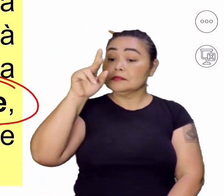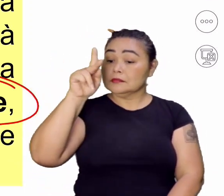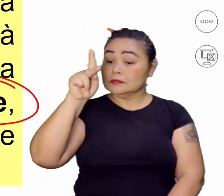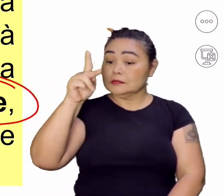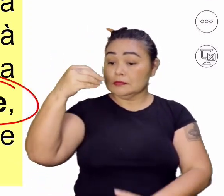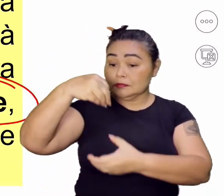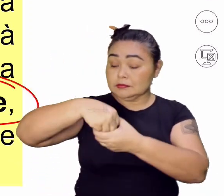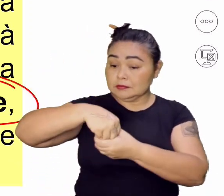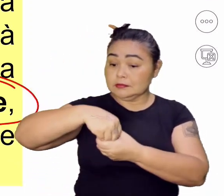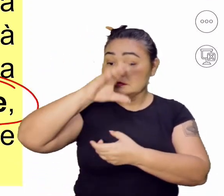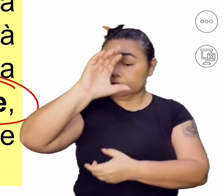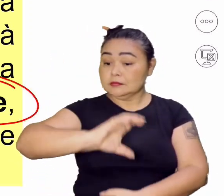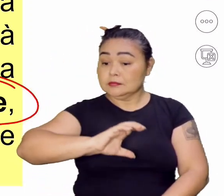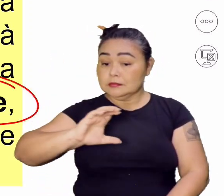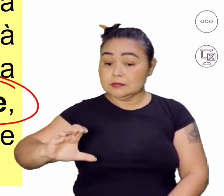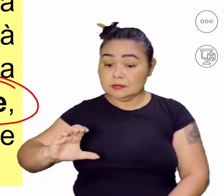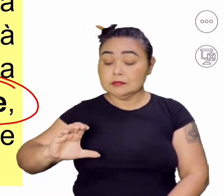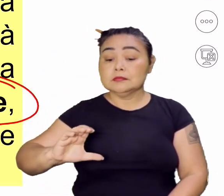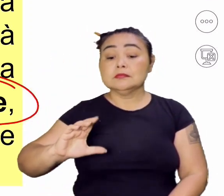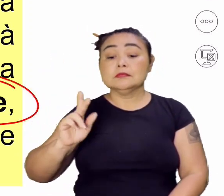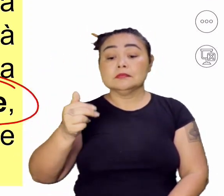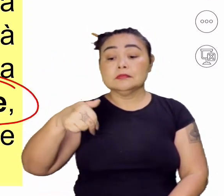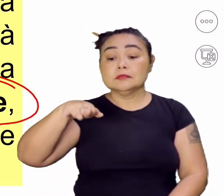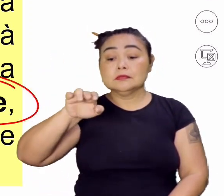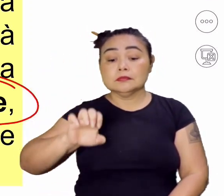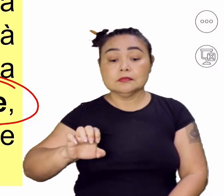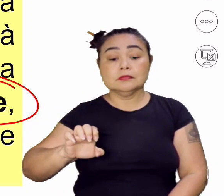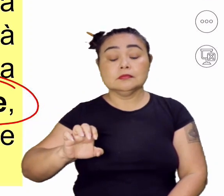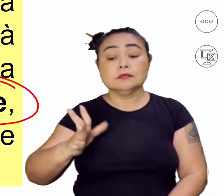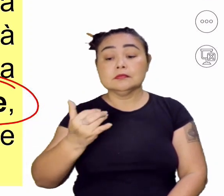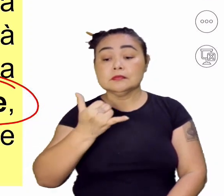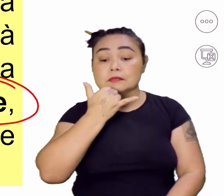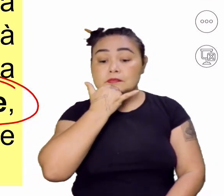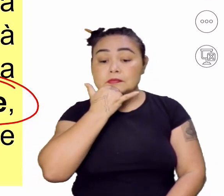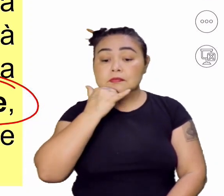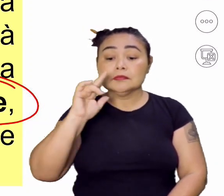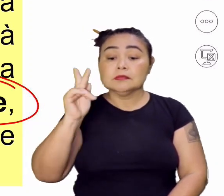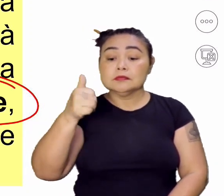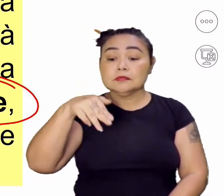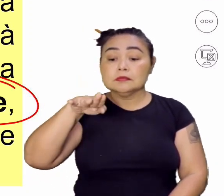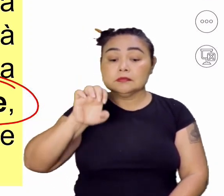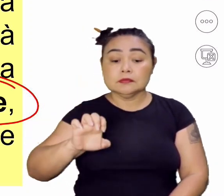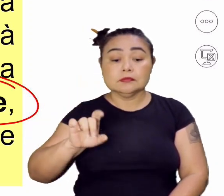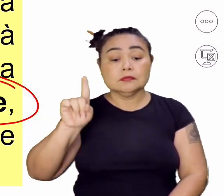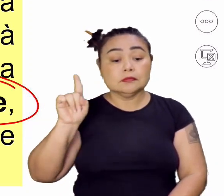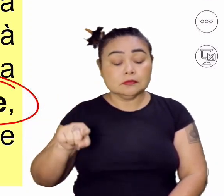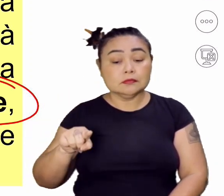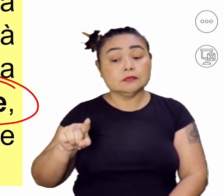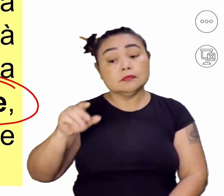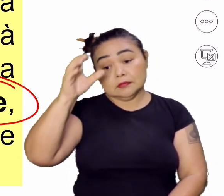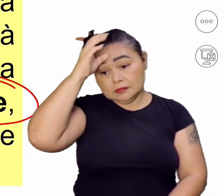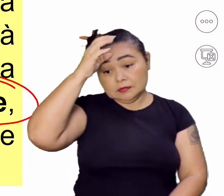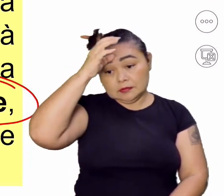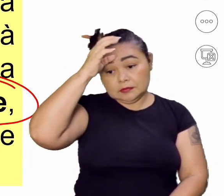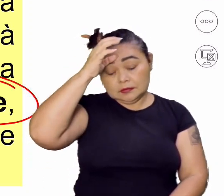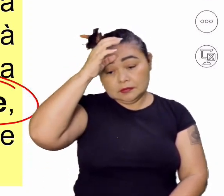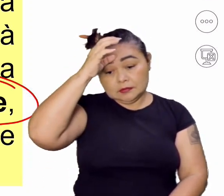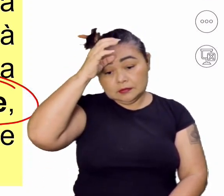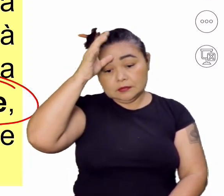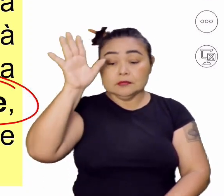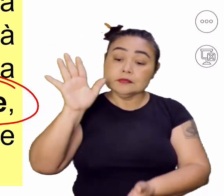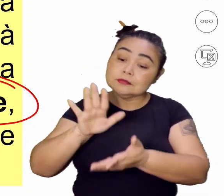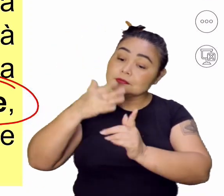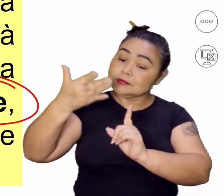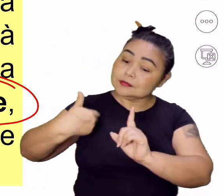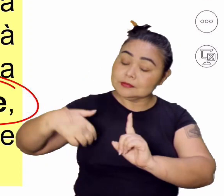Sebastião, Dom Sebastião que vai para a batalha. Então, Dom Henrique, que era tio de Dom Sebastião, aclamar como